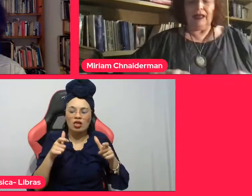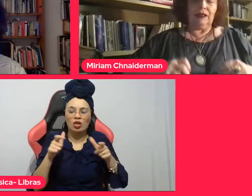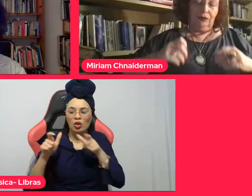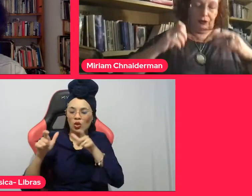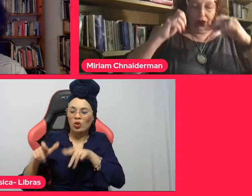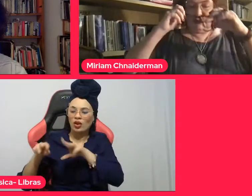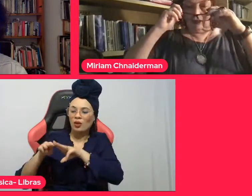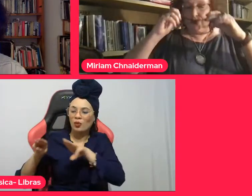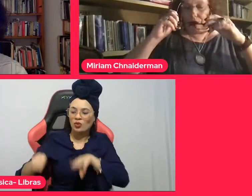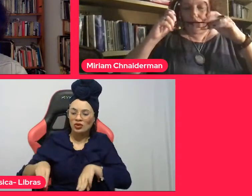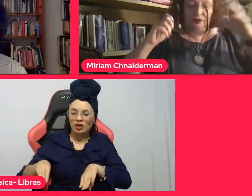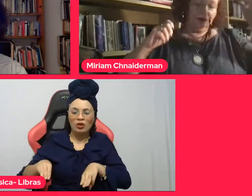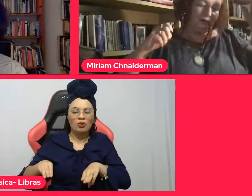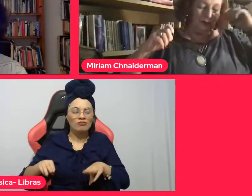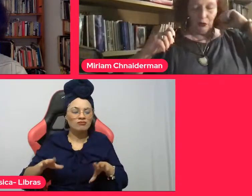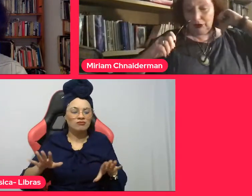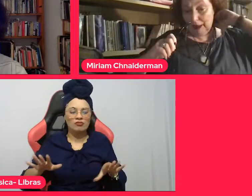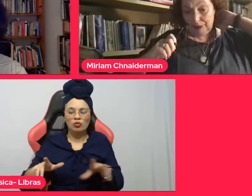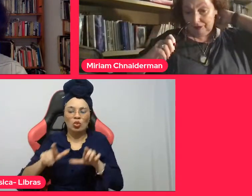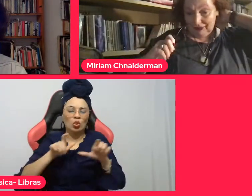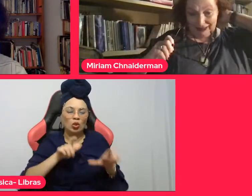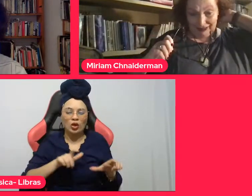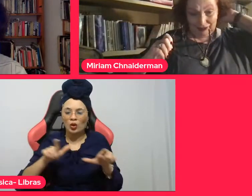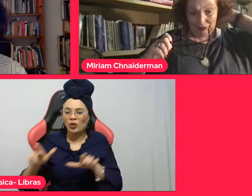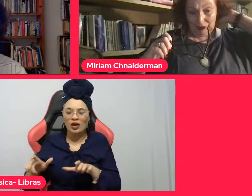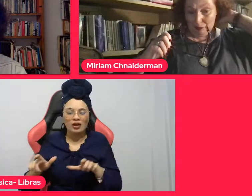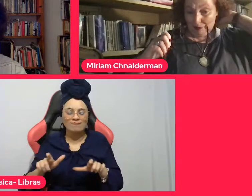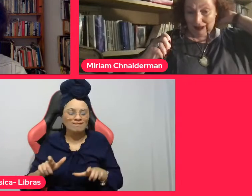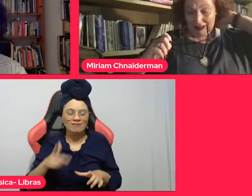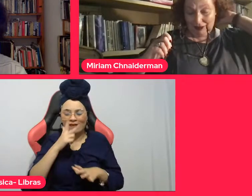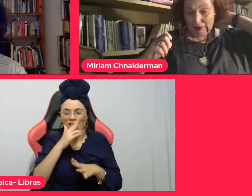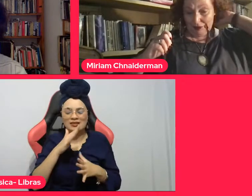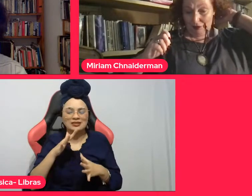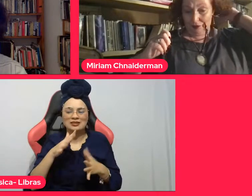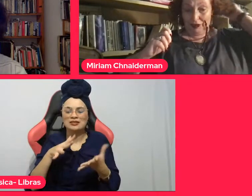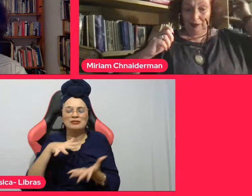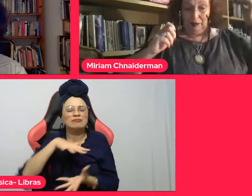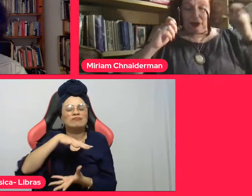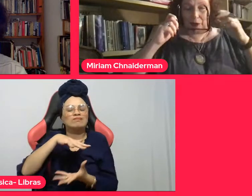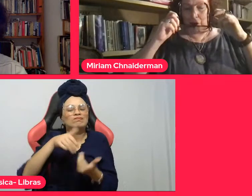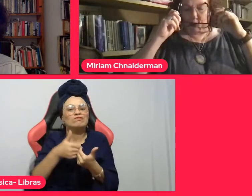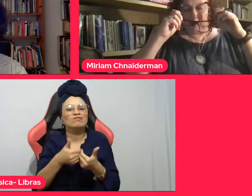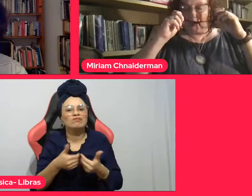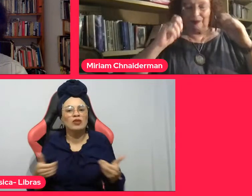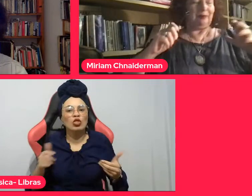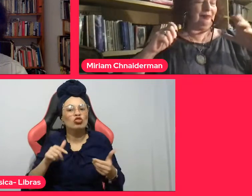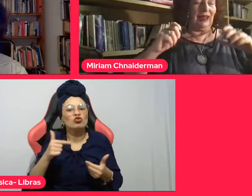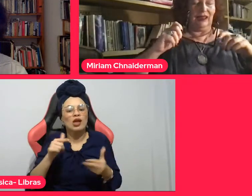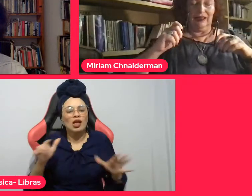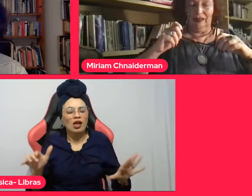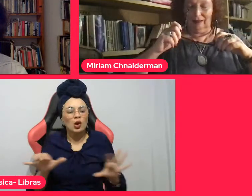Mas eu vou, então, contar para vocês tudo o que eu pensei, que eu fiz um caminho